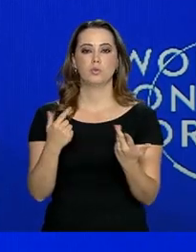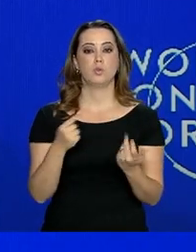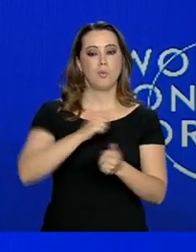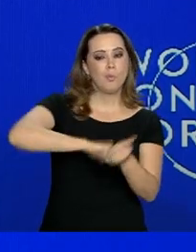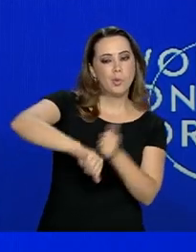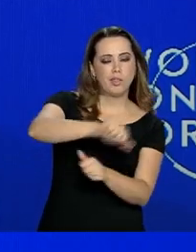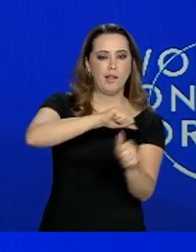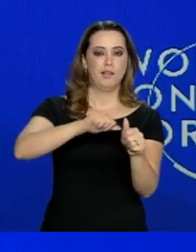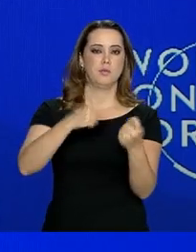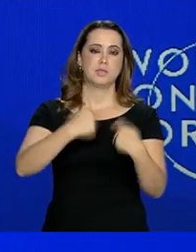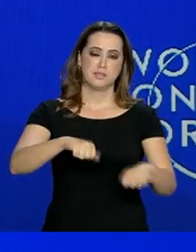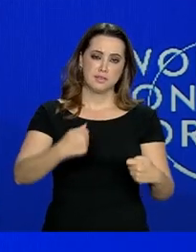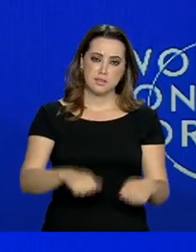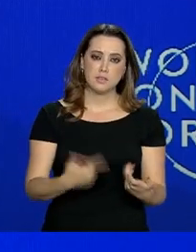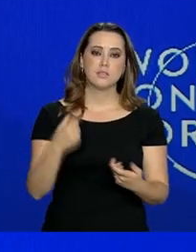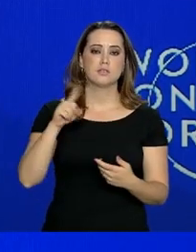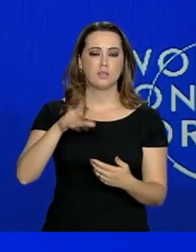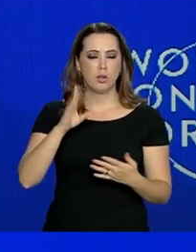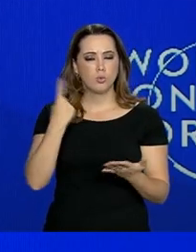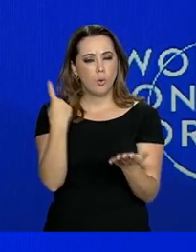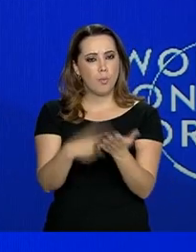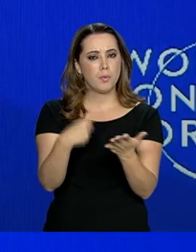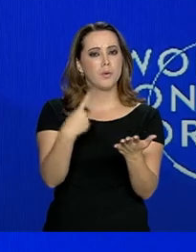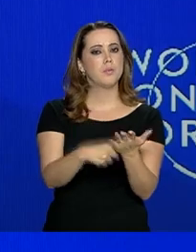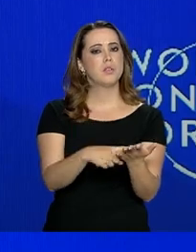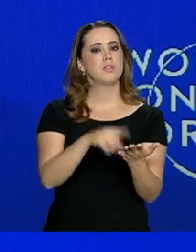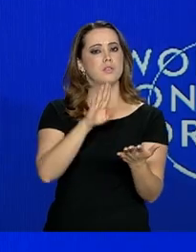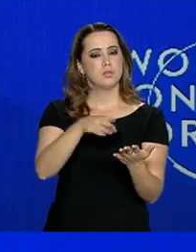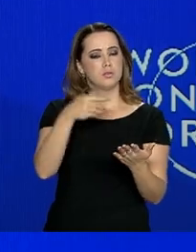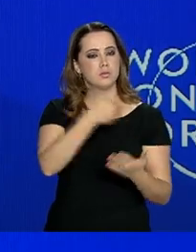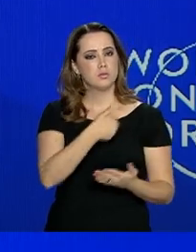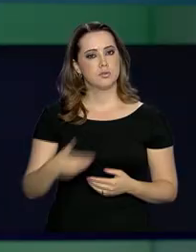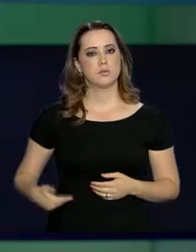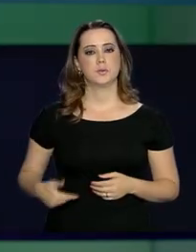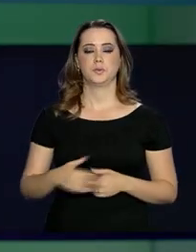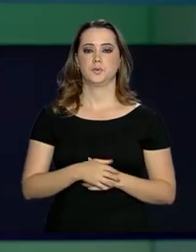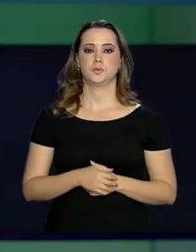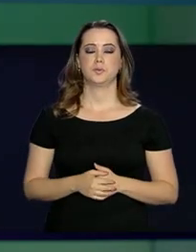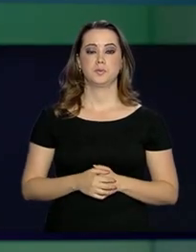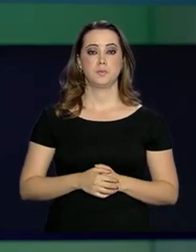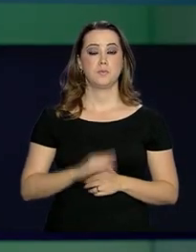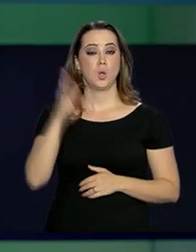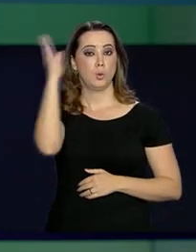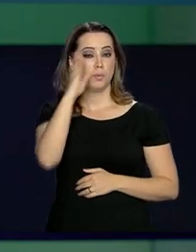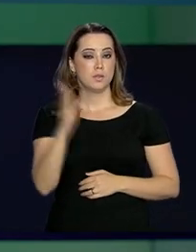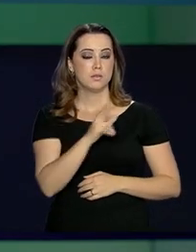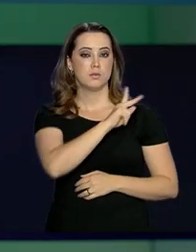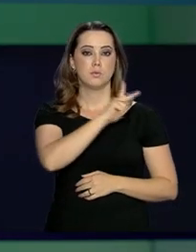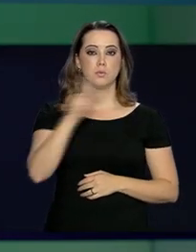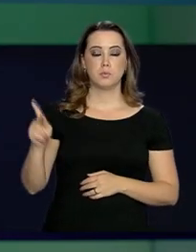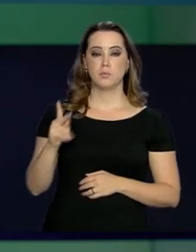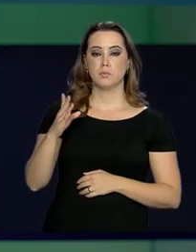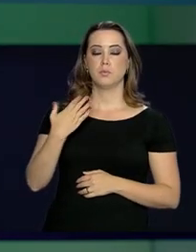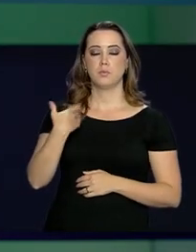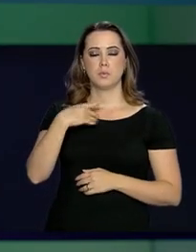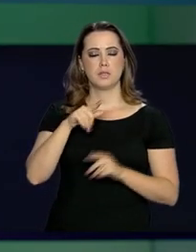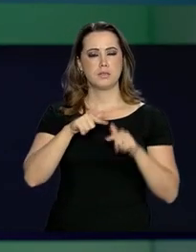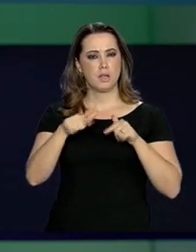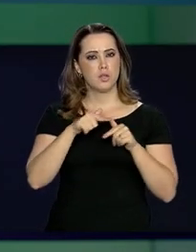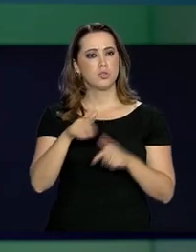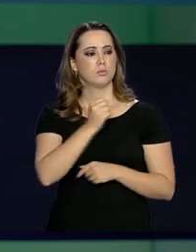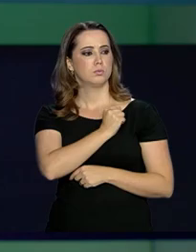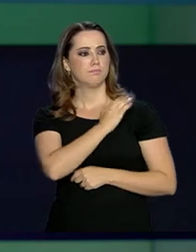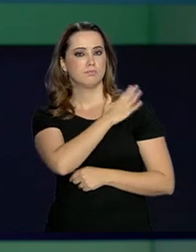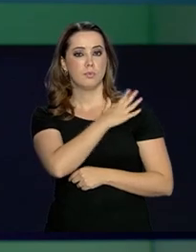mudar essa condição é um dos maiores compromissos deste governo. E no Brasil, o presidente da República, em exercício,